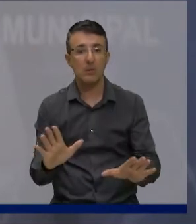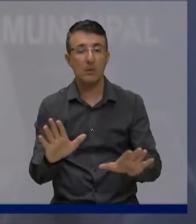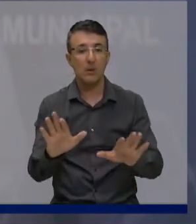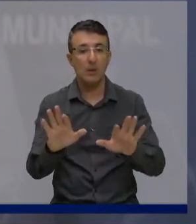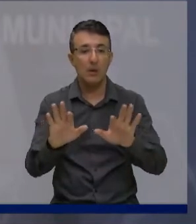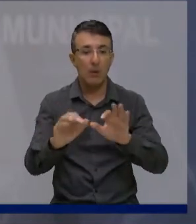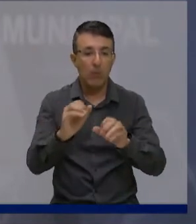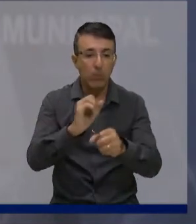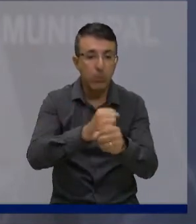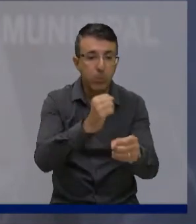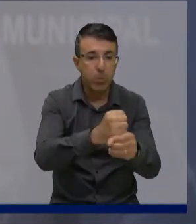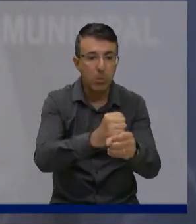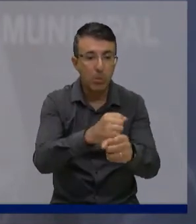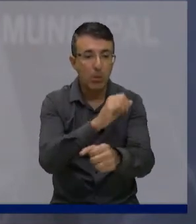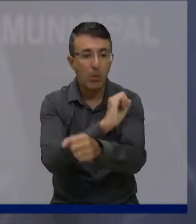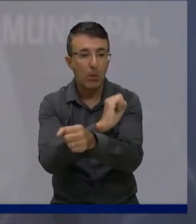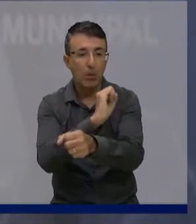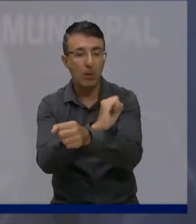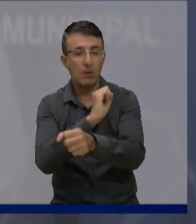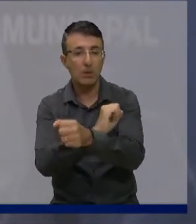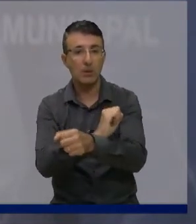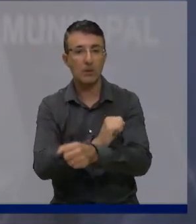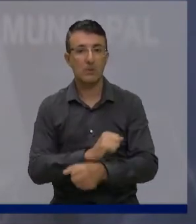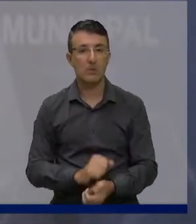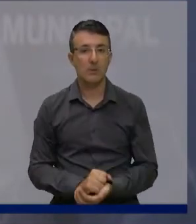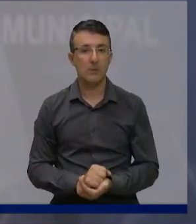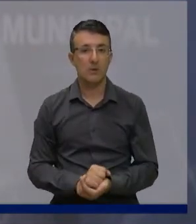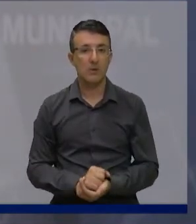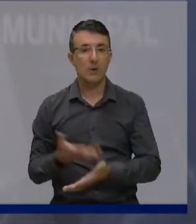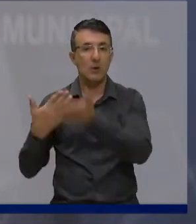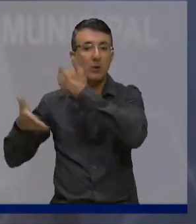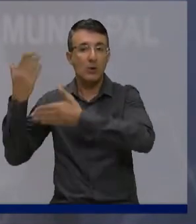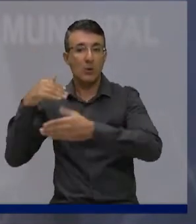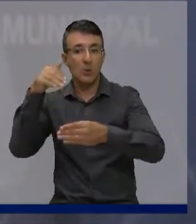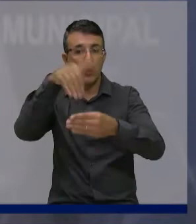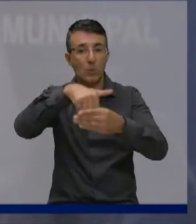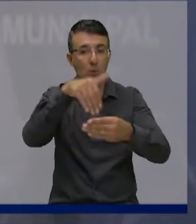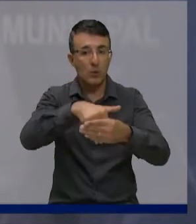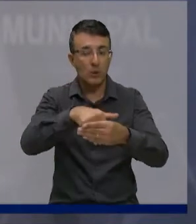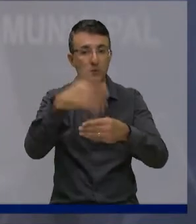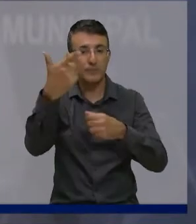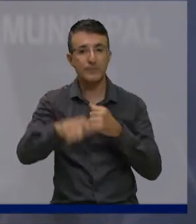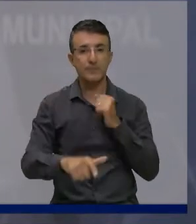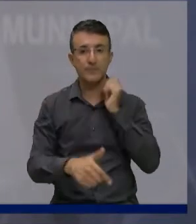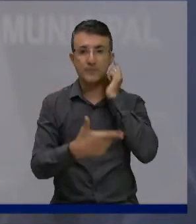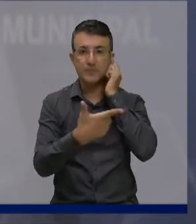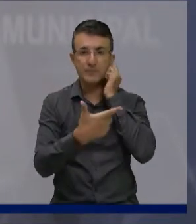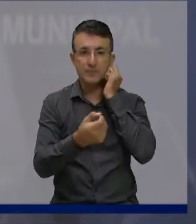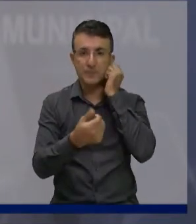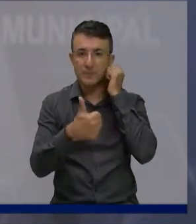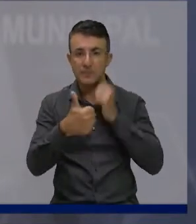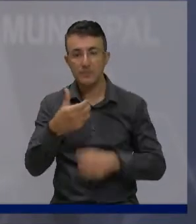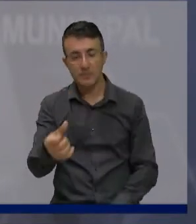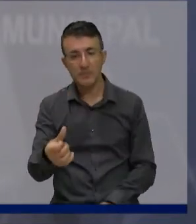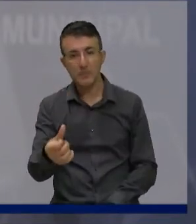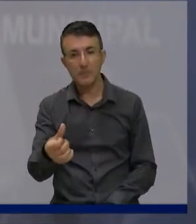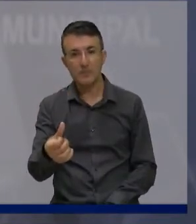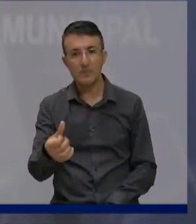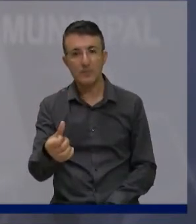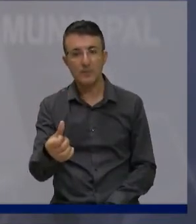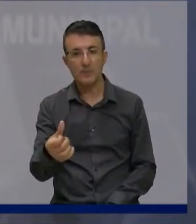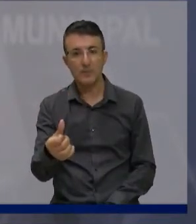essa obra ficou lá parada. Quando eu fui eleito em 2016, assumi o mandato de 2017,